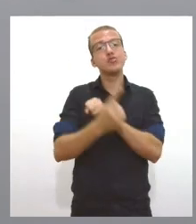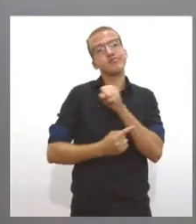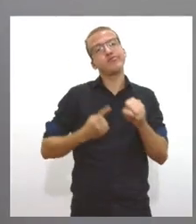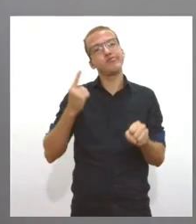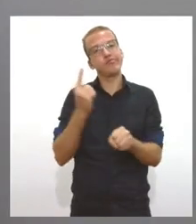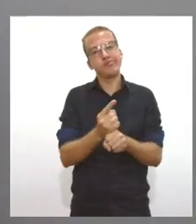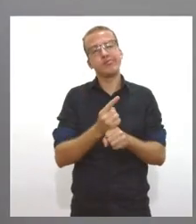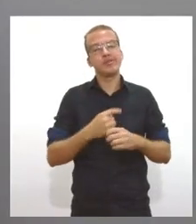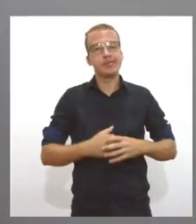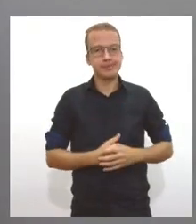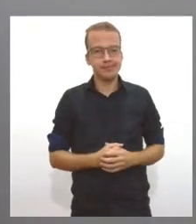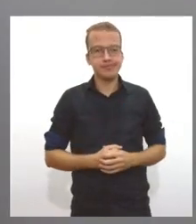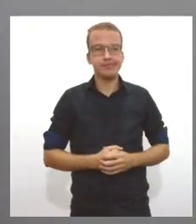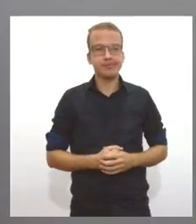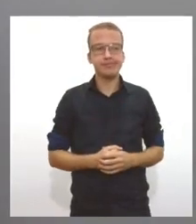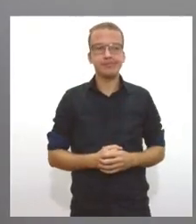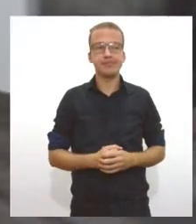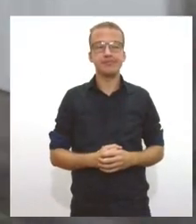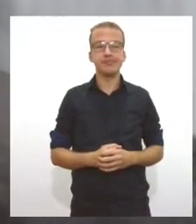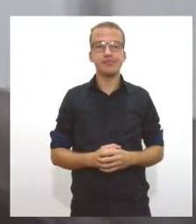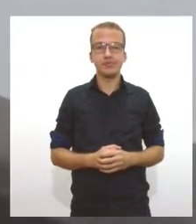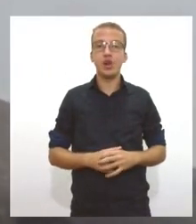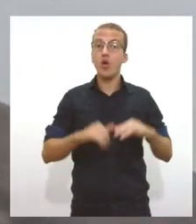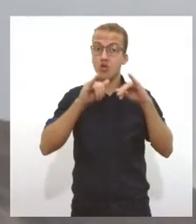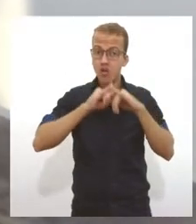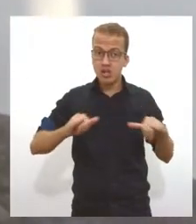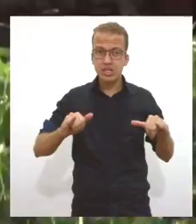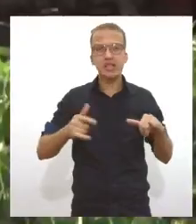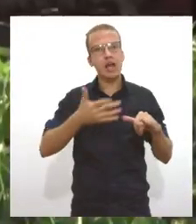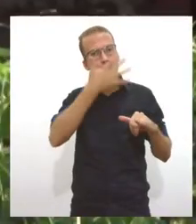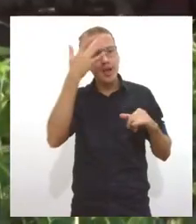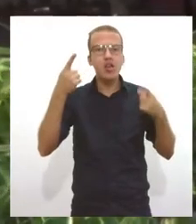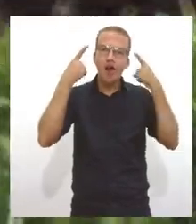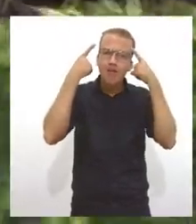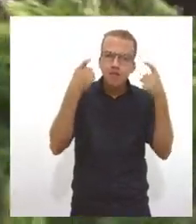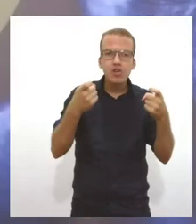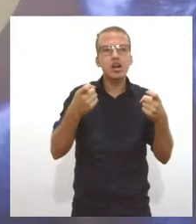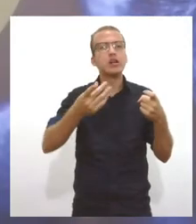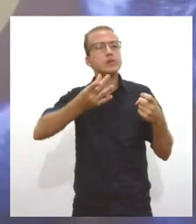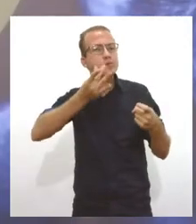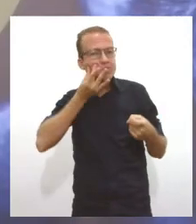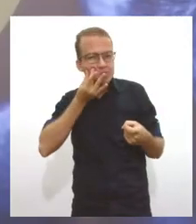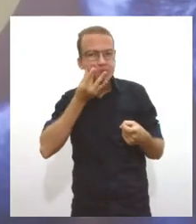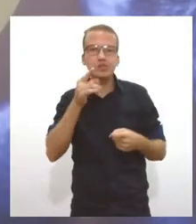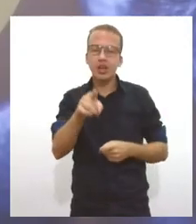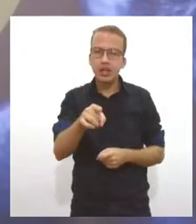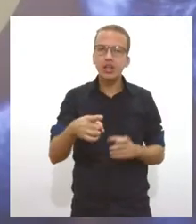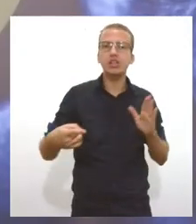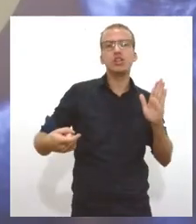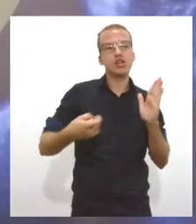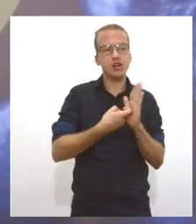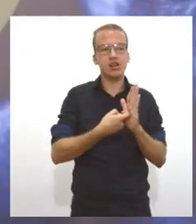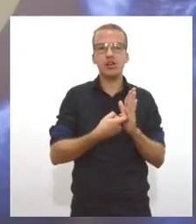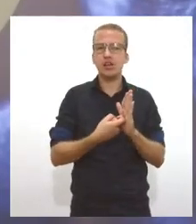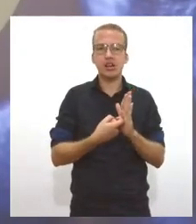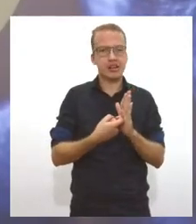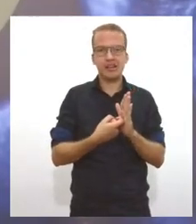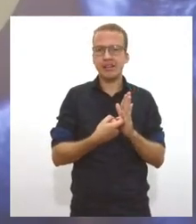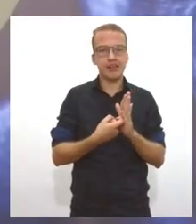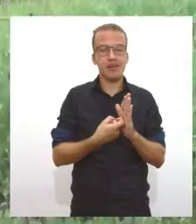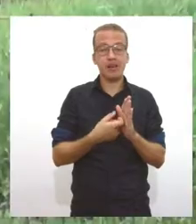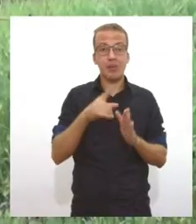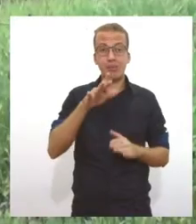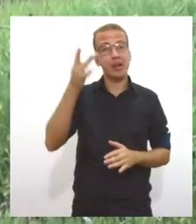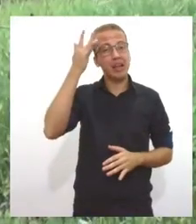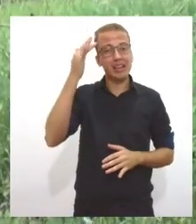animais. O recado aos malfeitores que forem flagrados ou denunciados é que não adiantará tentar se livrar